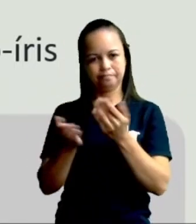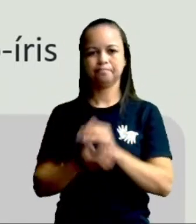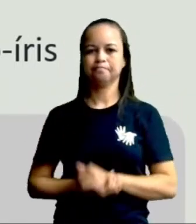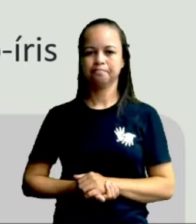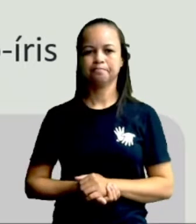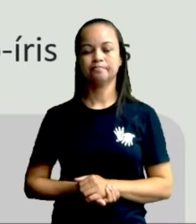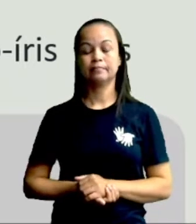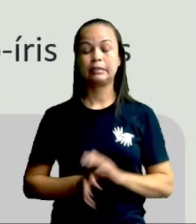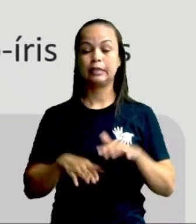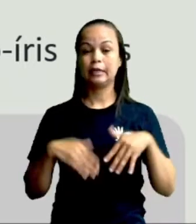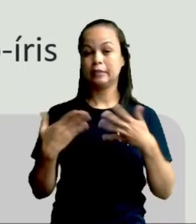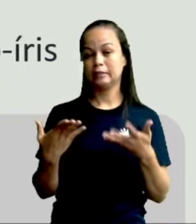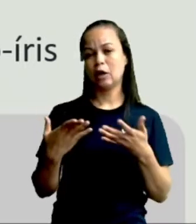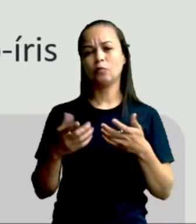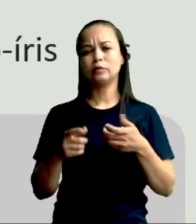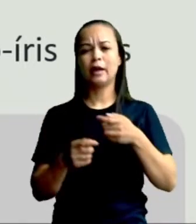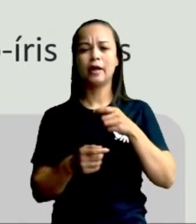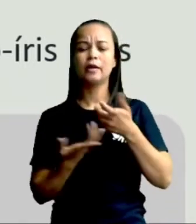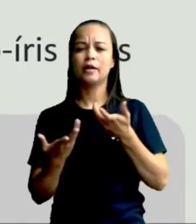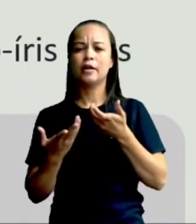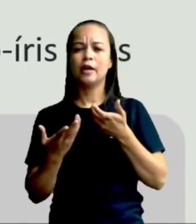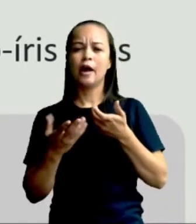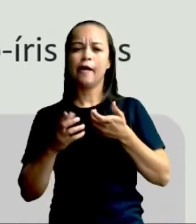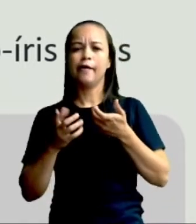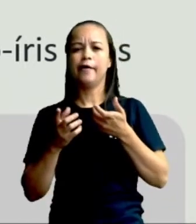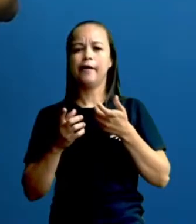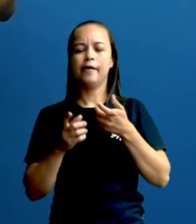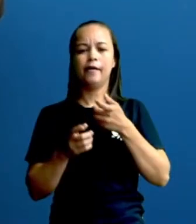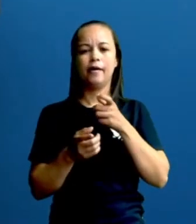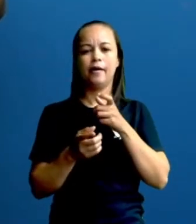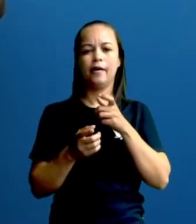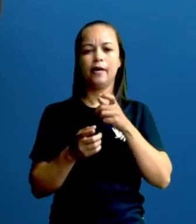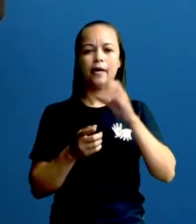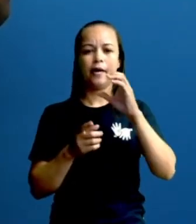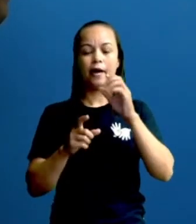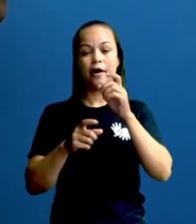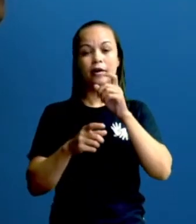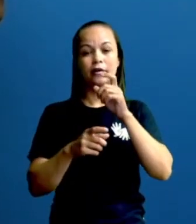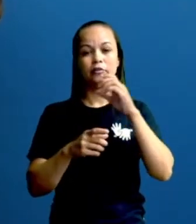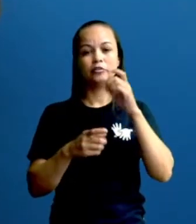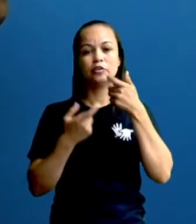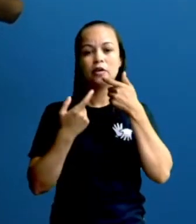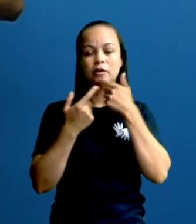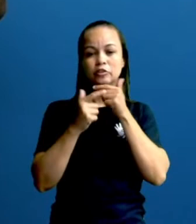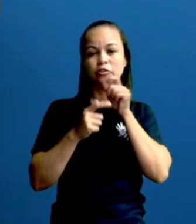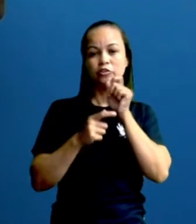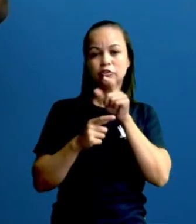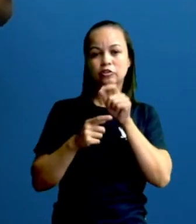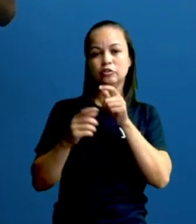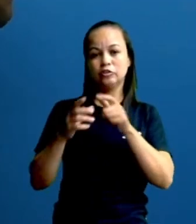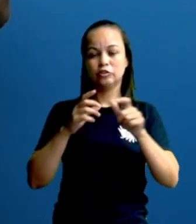vezes, sem nem olhar a tradução, que é o que a gente tem mais medo, esse também é uma dica, tá? Para a